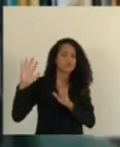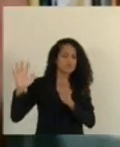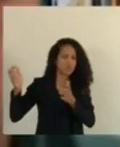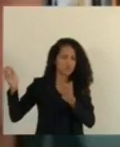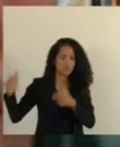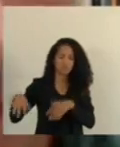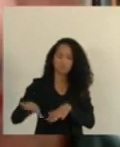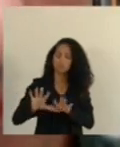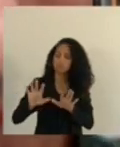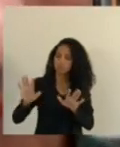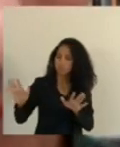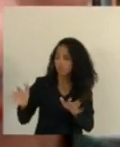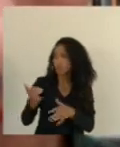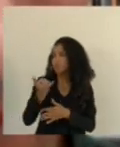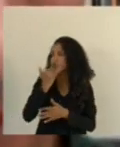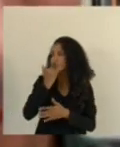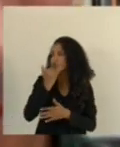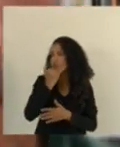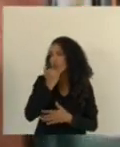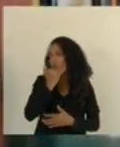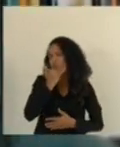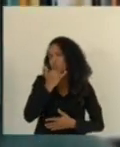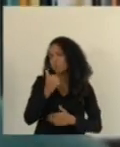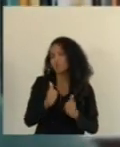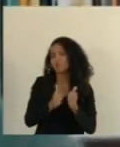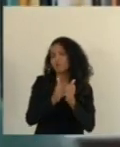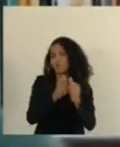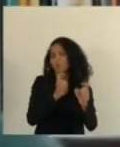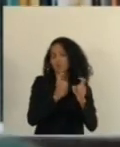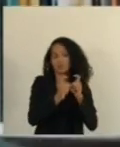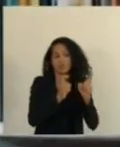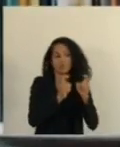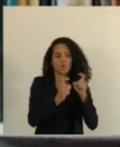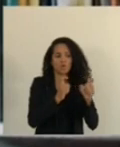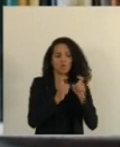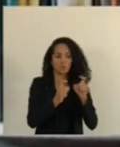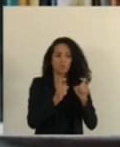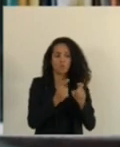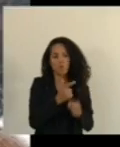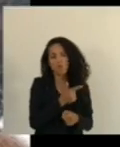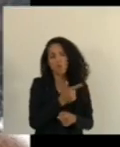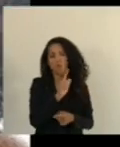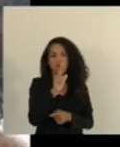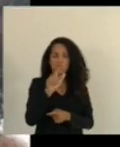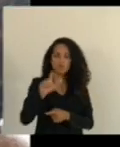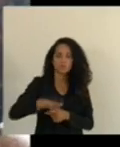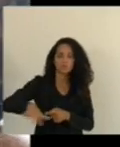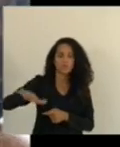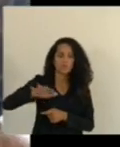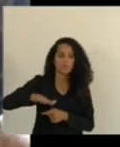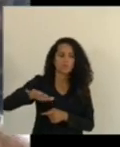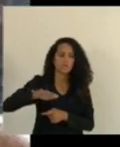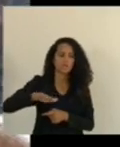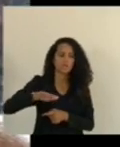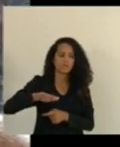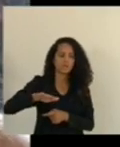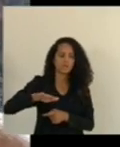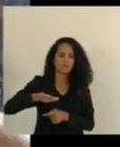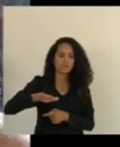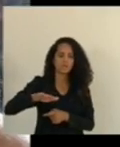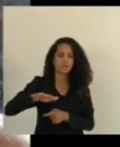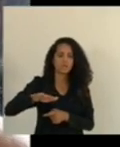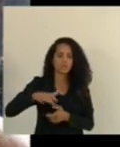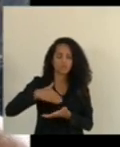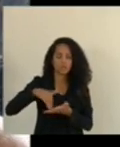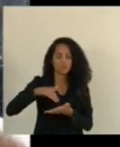mal desculpa eu estava acompanhando a reunião do Comércio com a educação com o secretário da